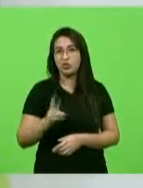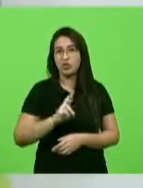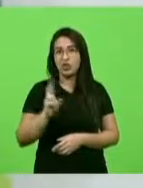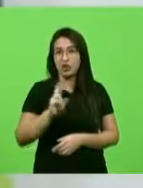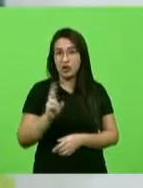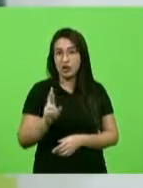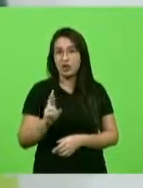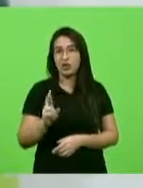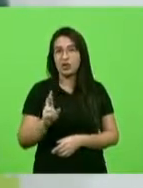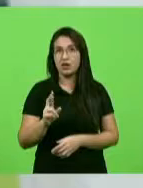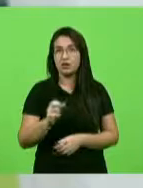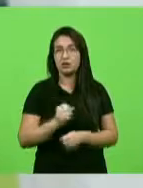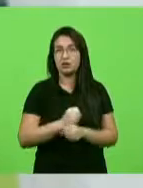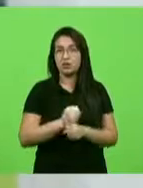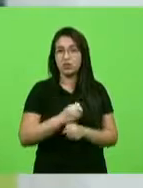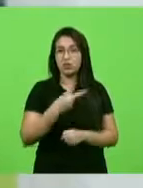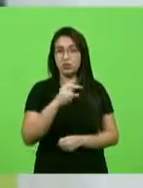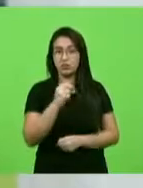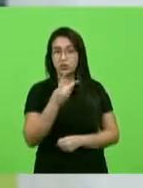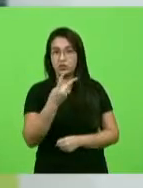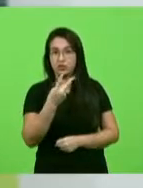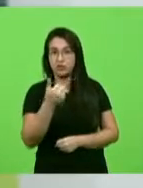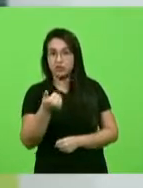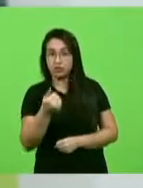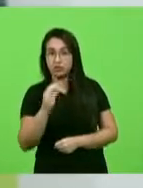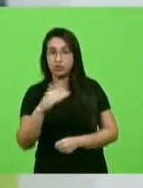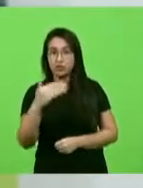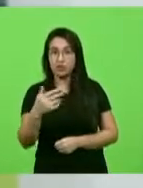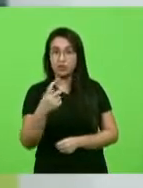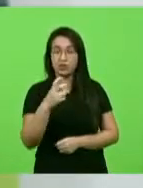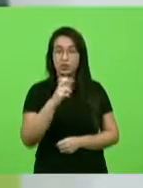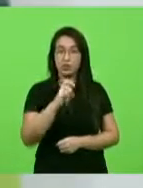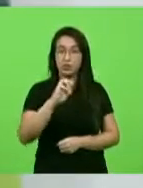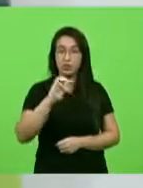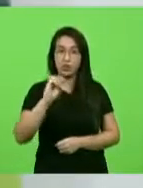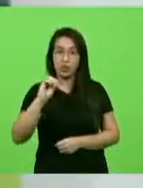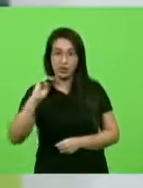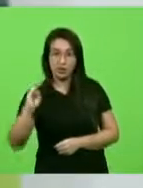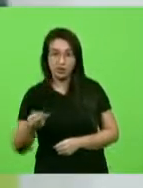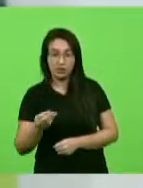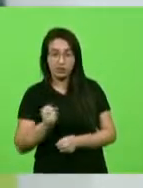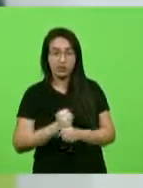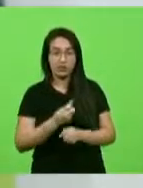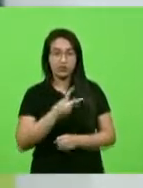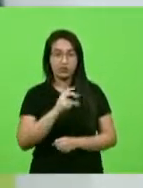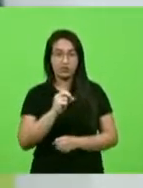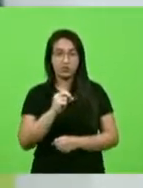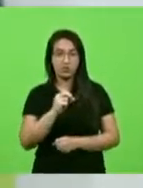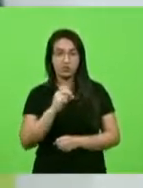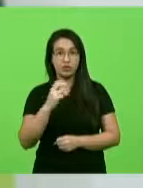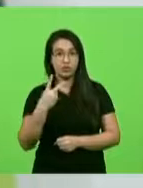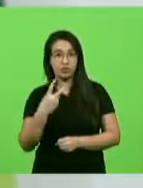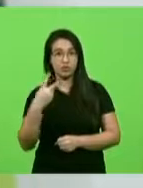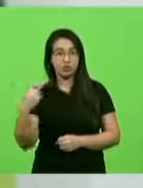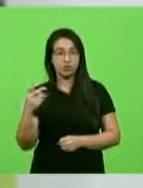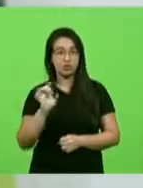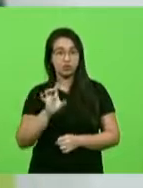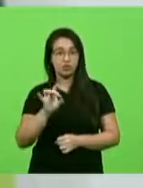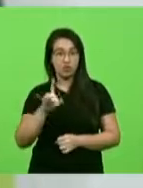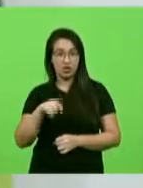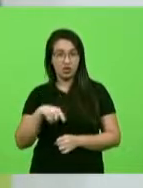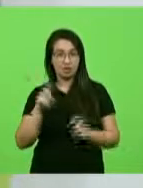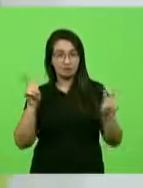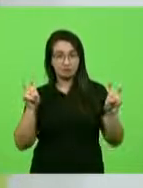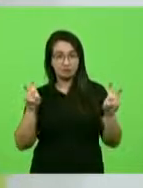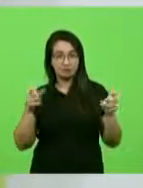para 2021 e 50 milhões para o ano de 2022 seria isso senhor presidente e desejo a